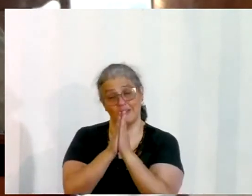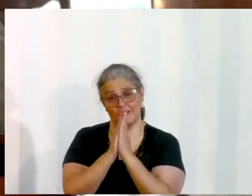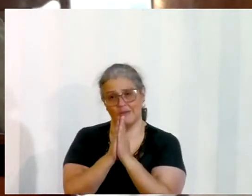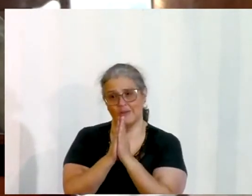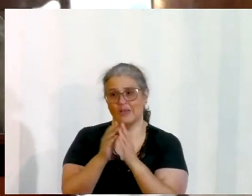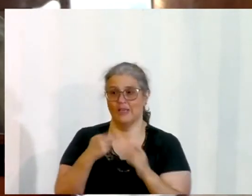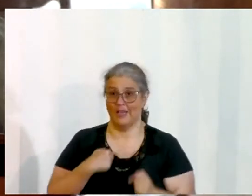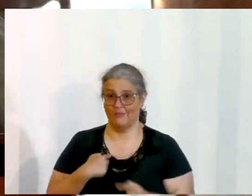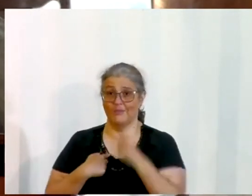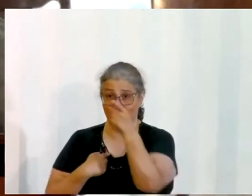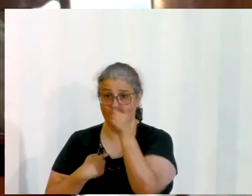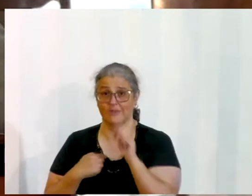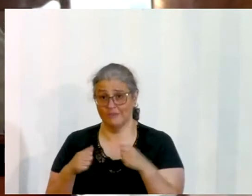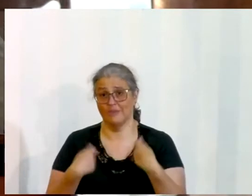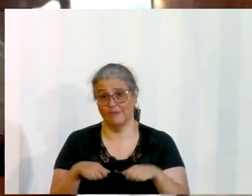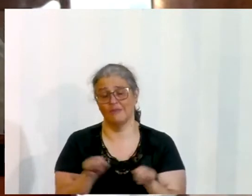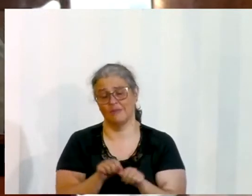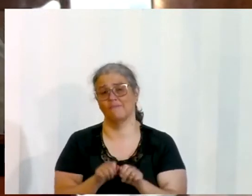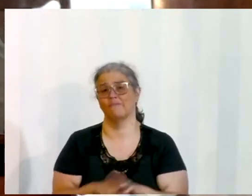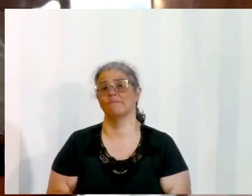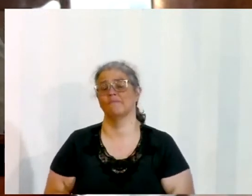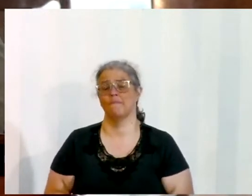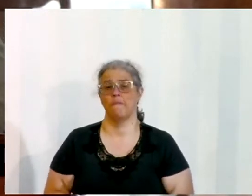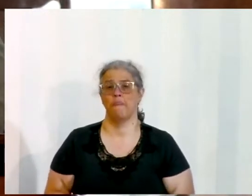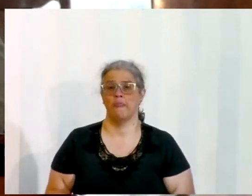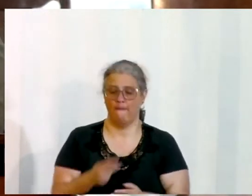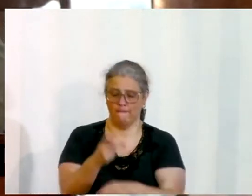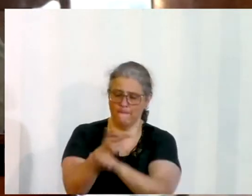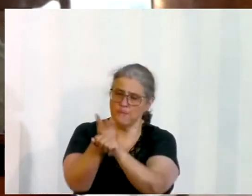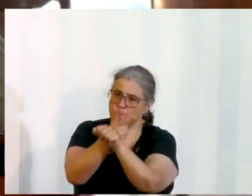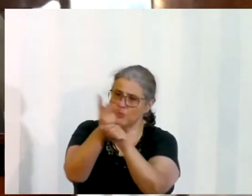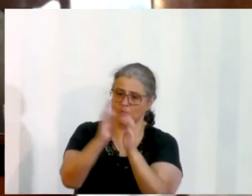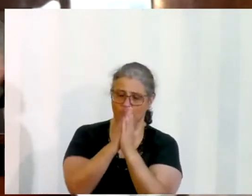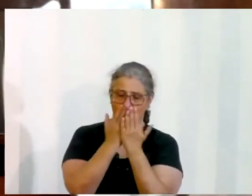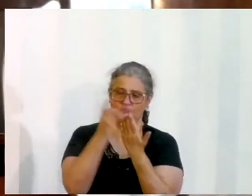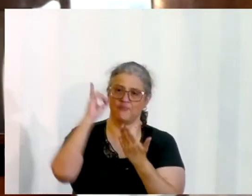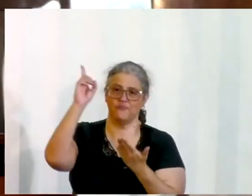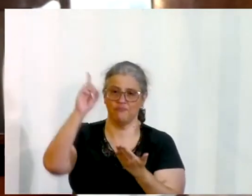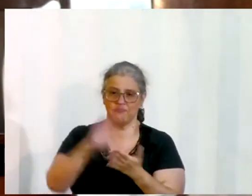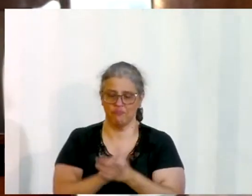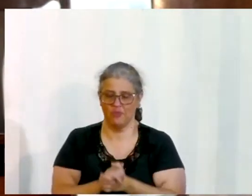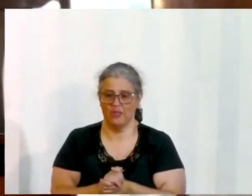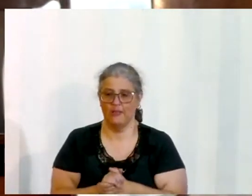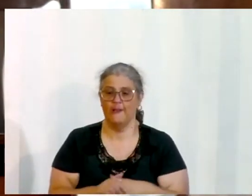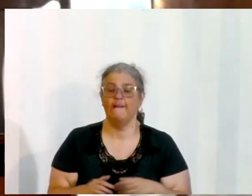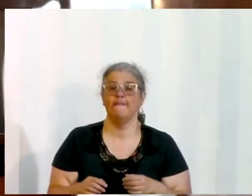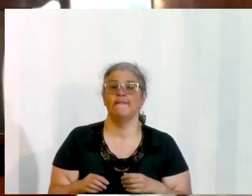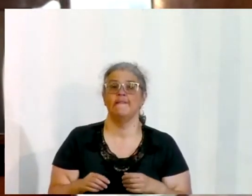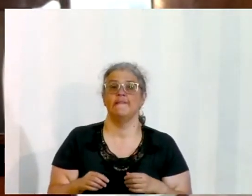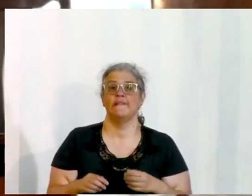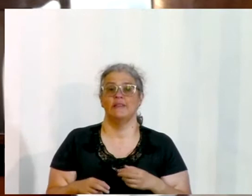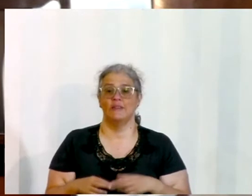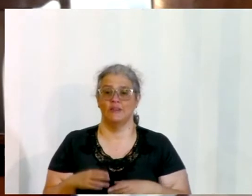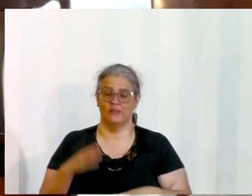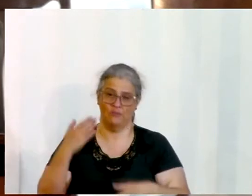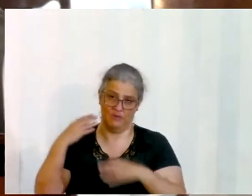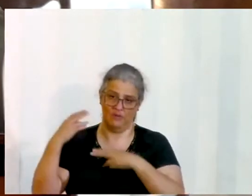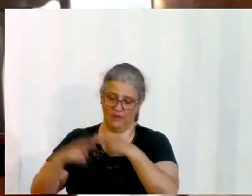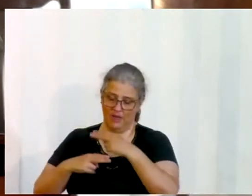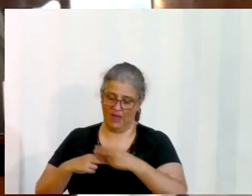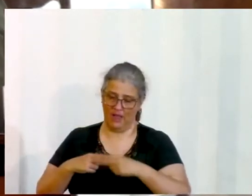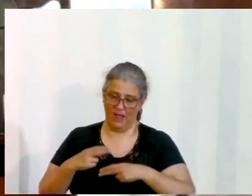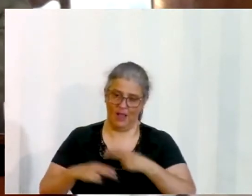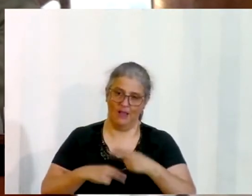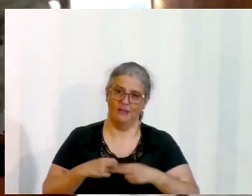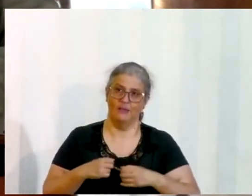a busca pela palavra de Deus, a reforma do século 16, como nós gostamos de